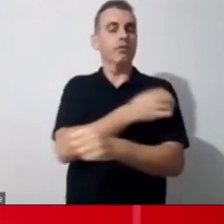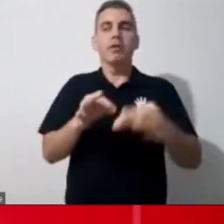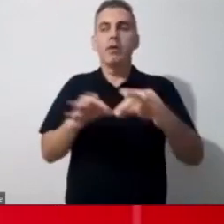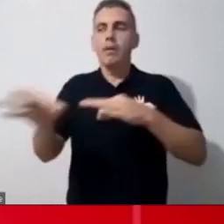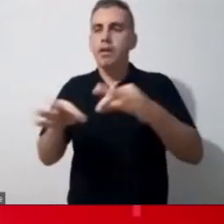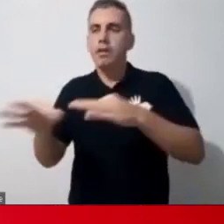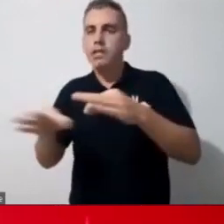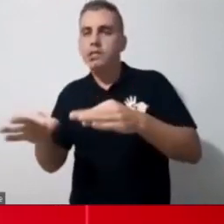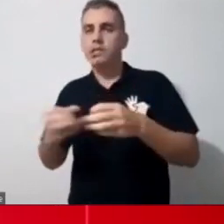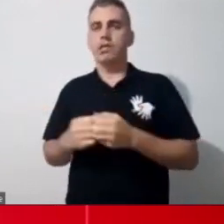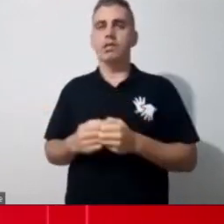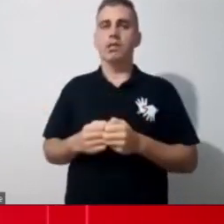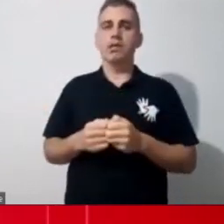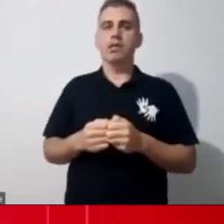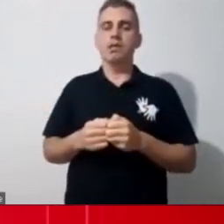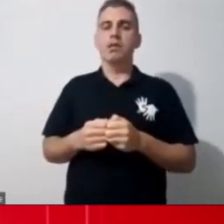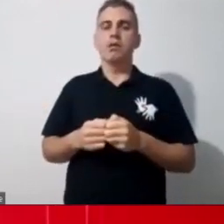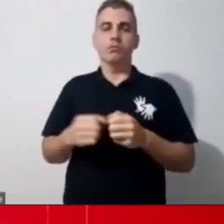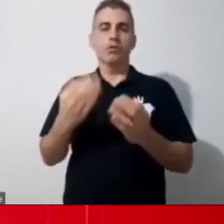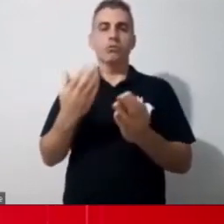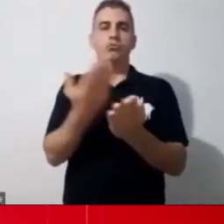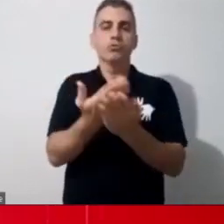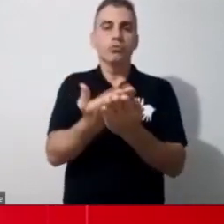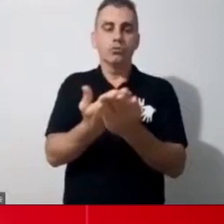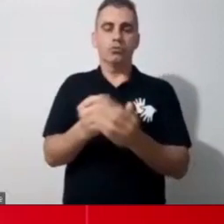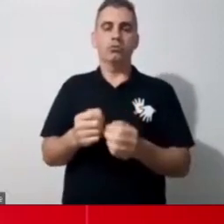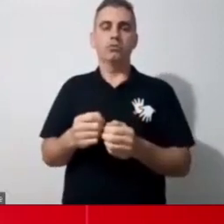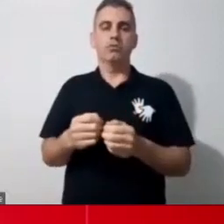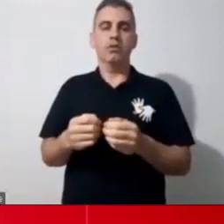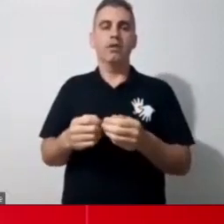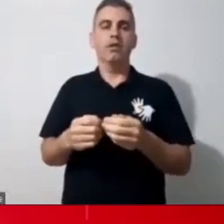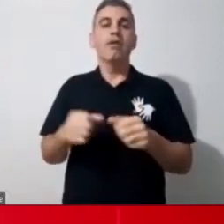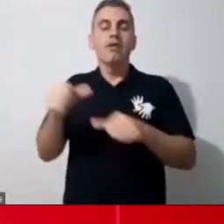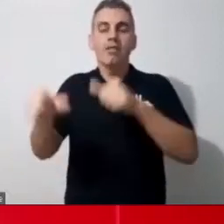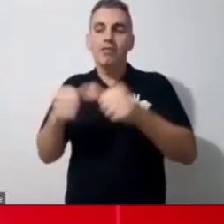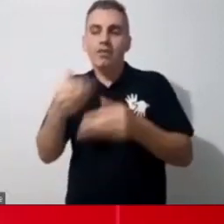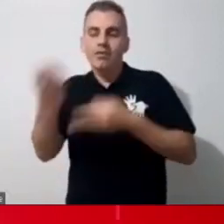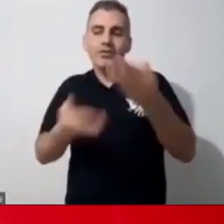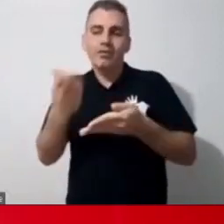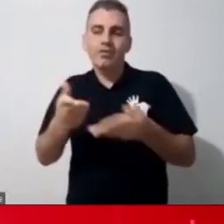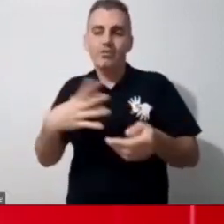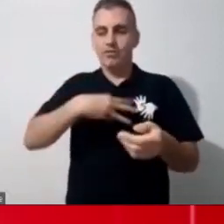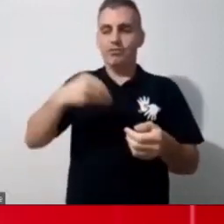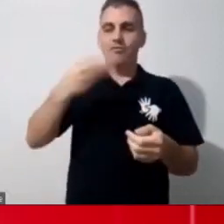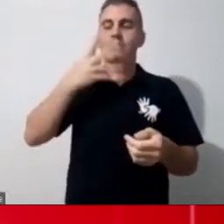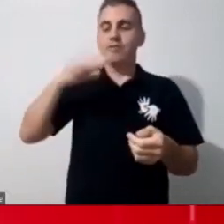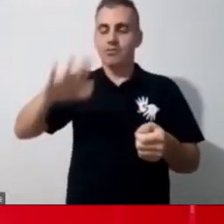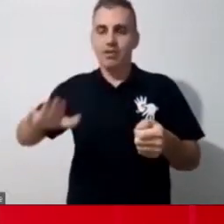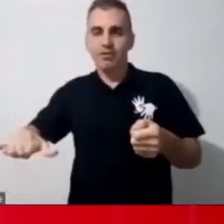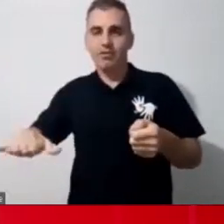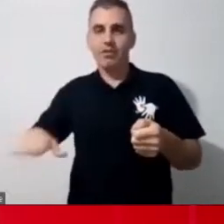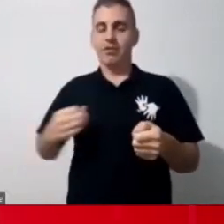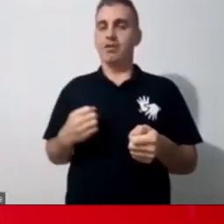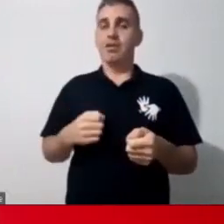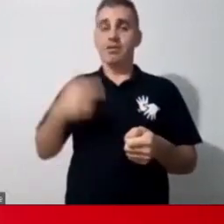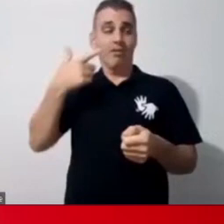menor e tenho que dar todo esse subsídio ao Gabriel. Eu sozinha, eu não consigo, eu tenho um amparo, né, e